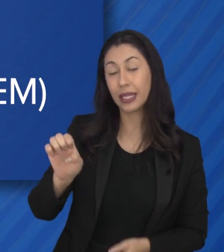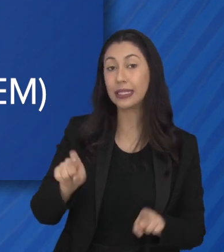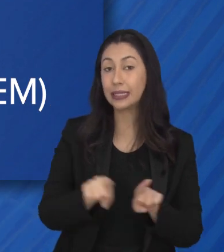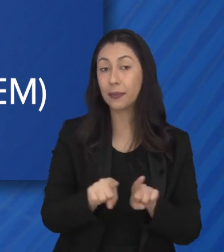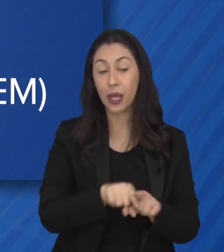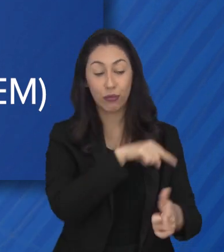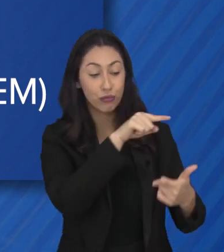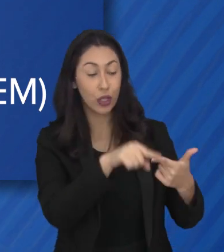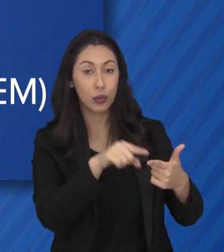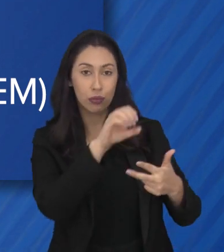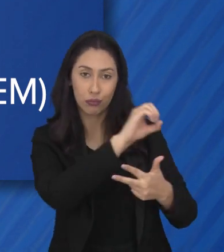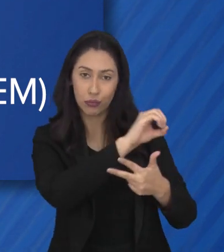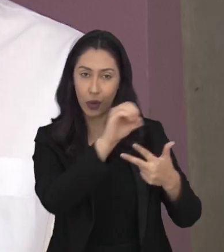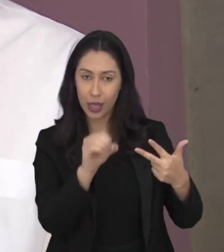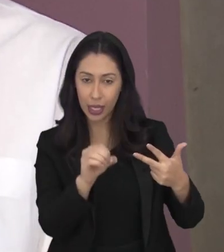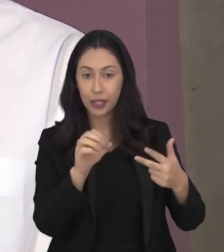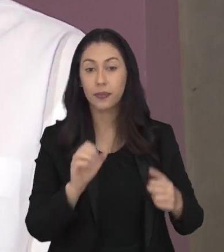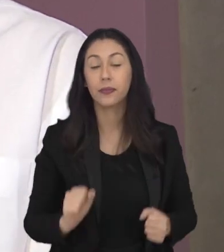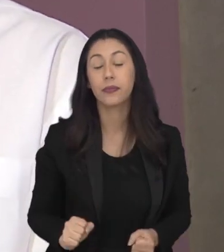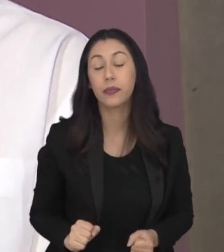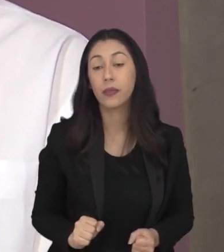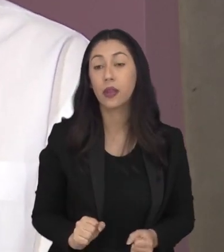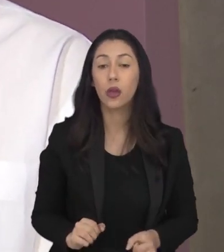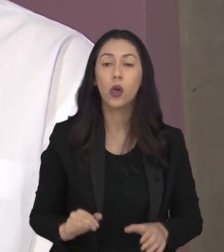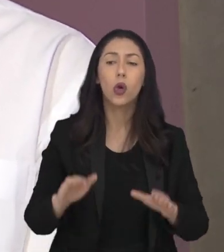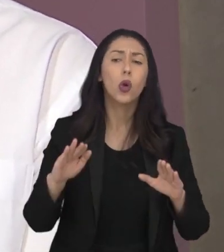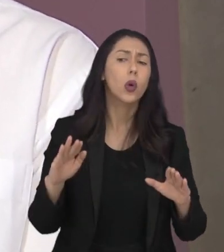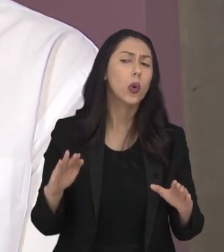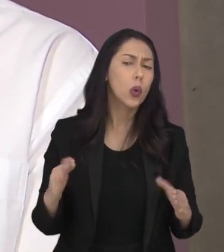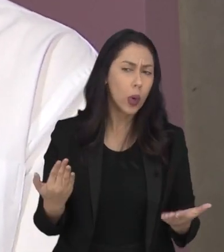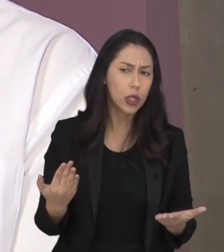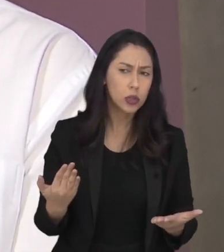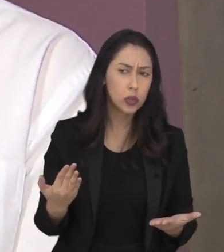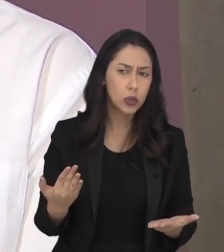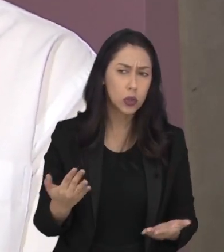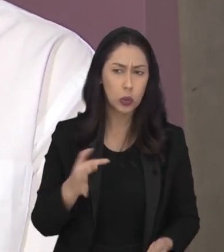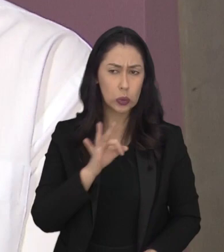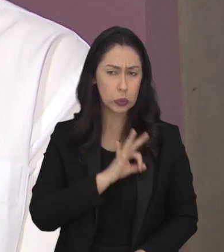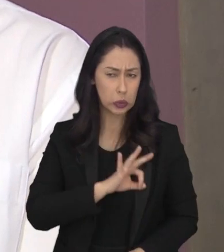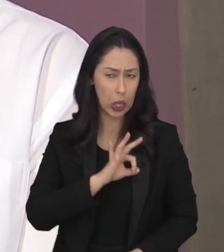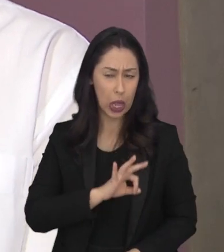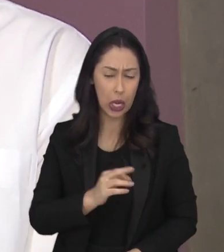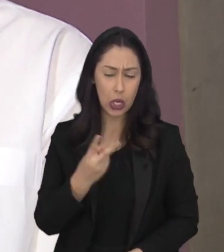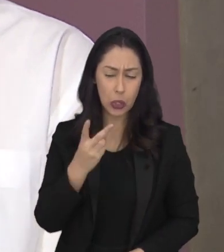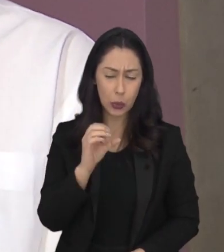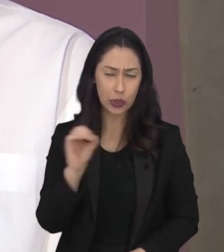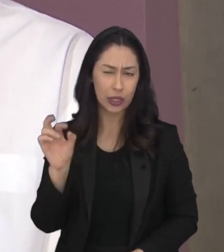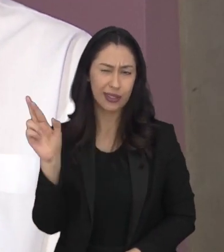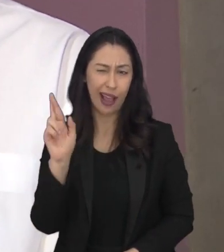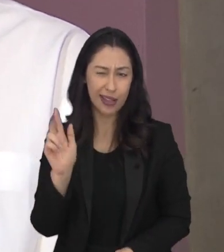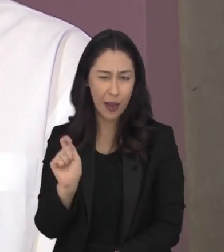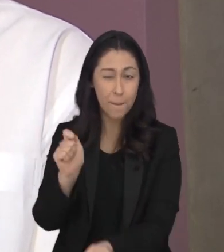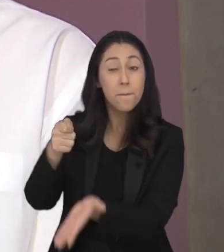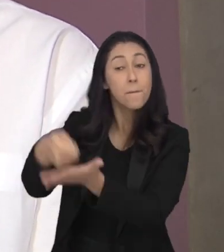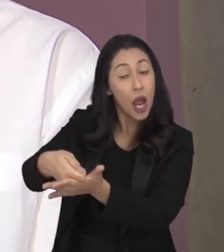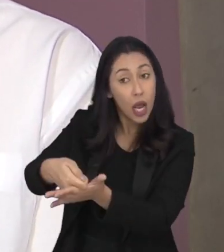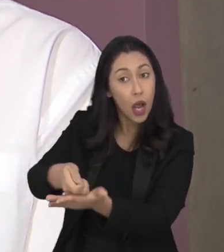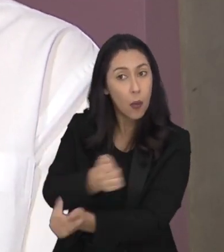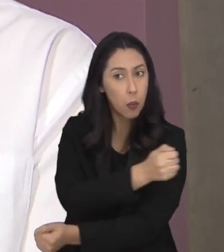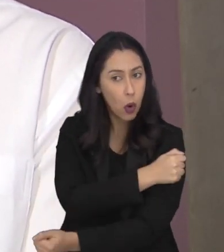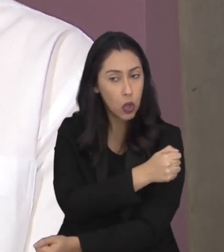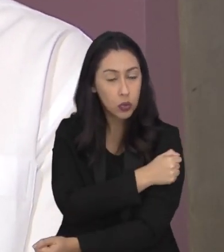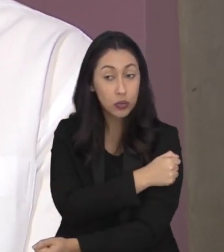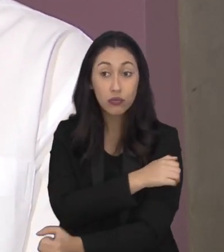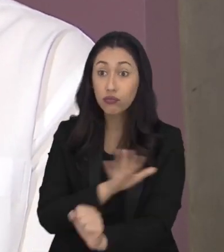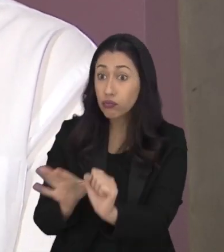Educação Básica e o Enem. Ao remunerar o estudante com uma bolsa de R$ 200,00 mensais, ele garante que